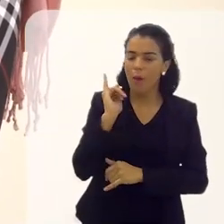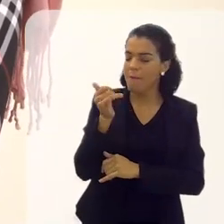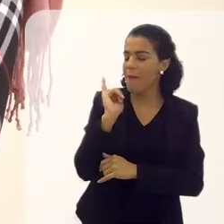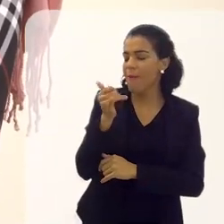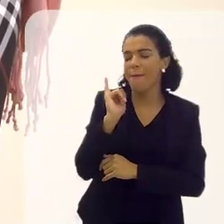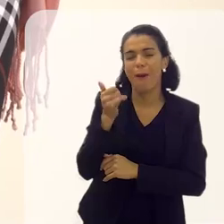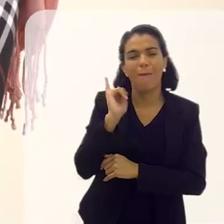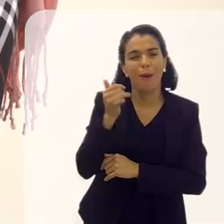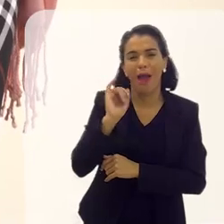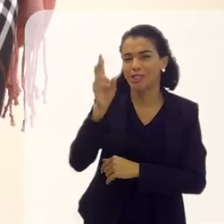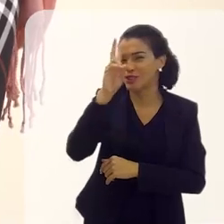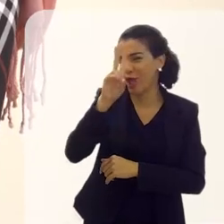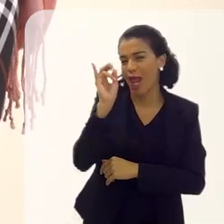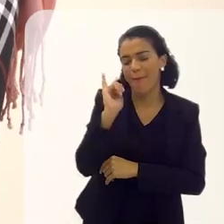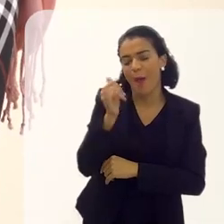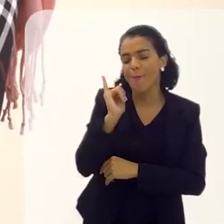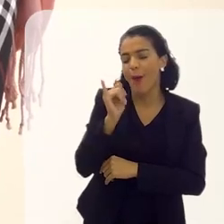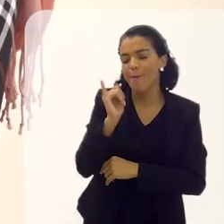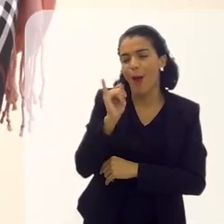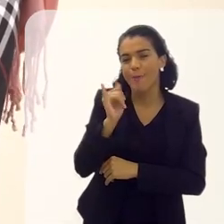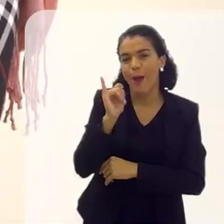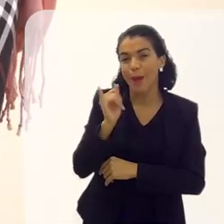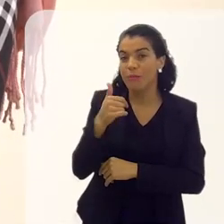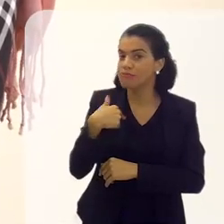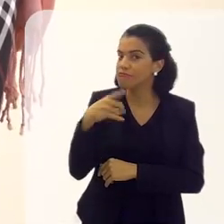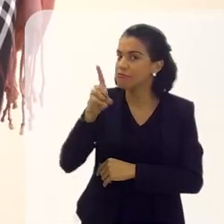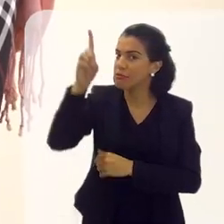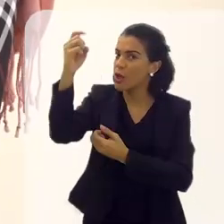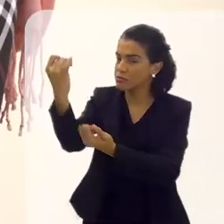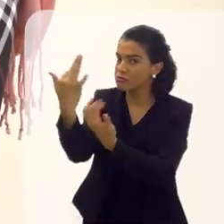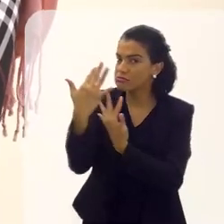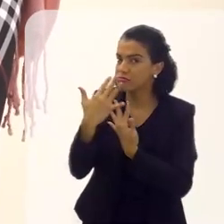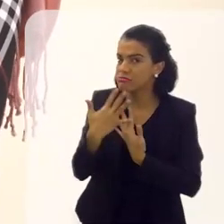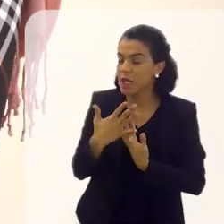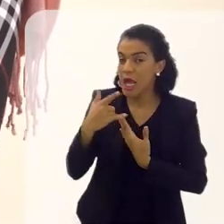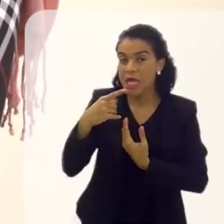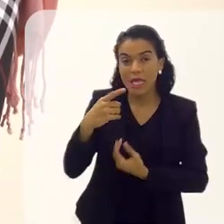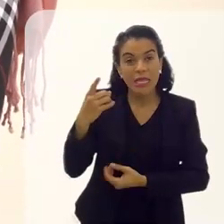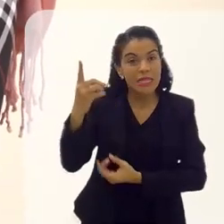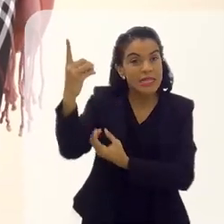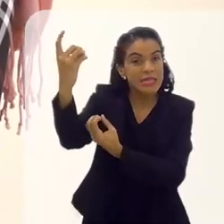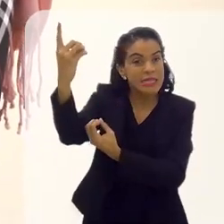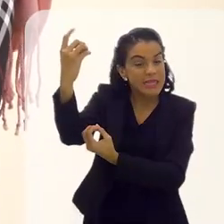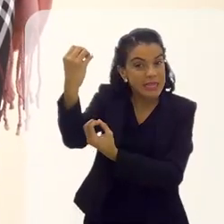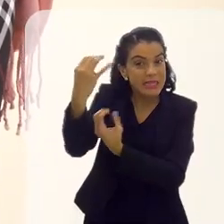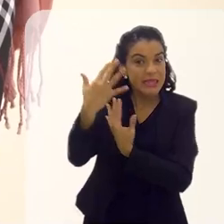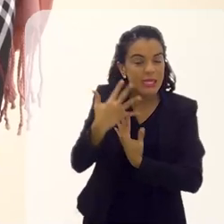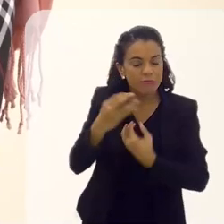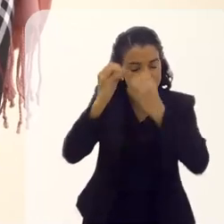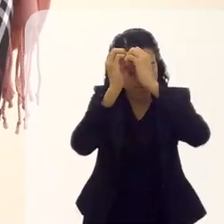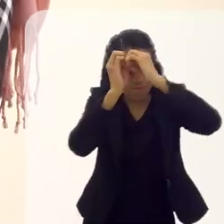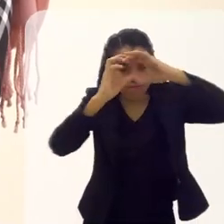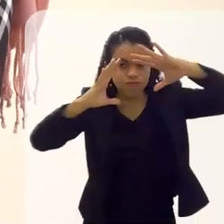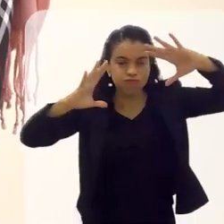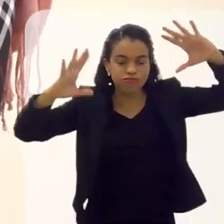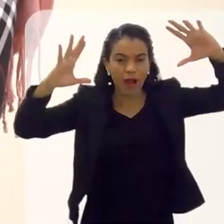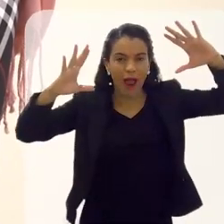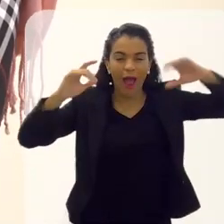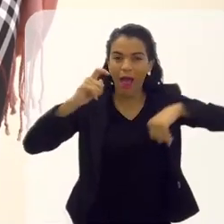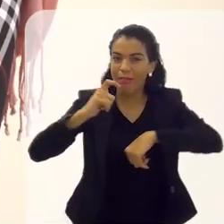uma grande contadora de histórias, mas eu fui tão abençoada que eu tive essa revelação do Senhor e pude